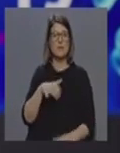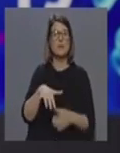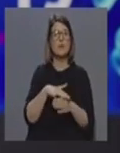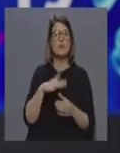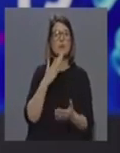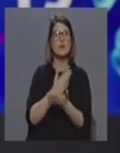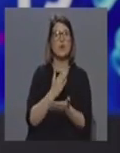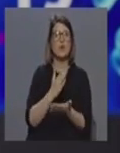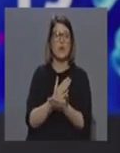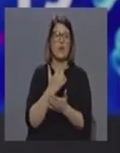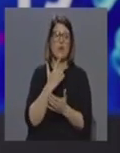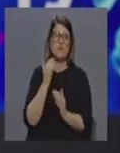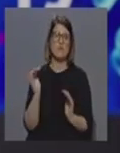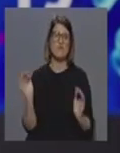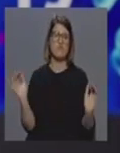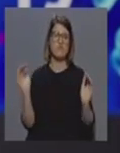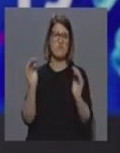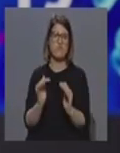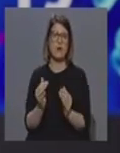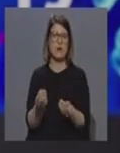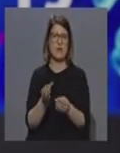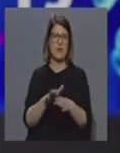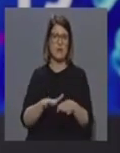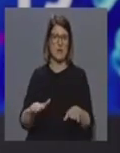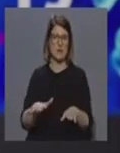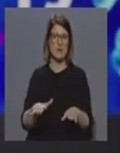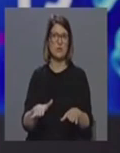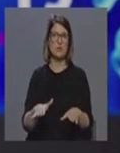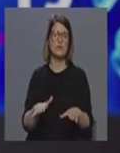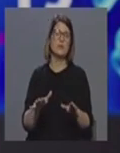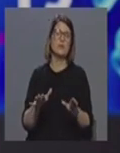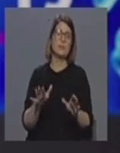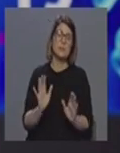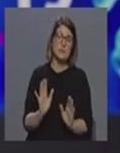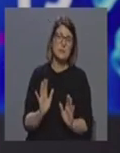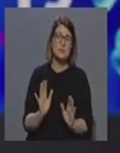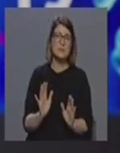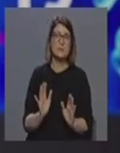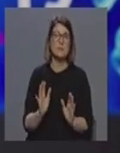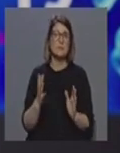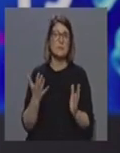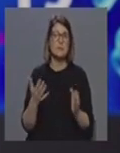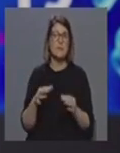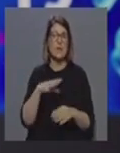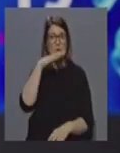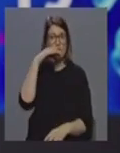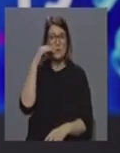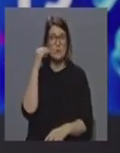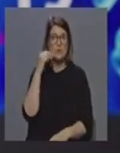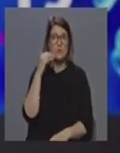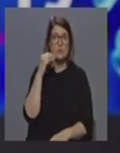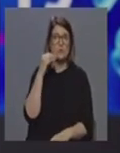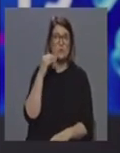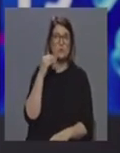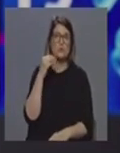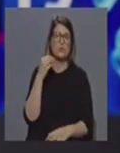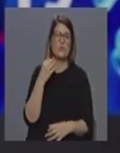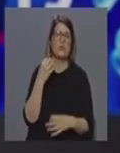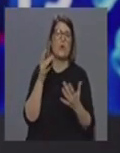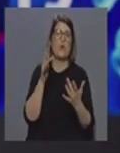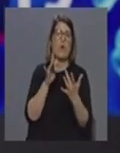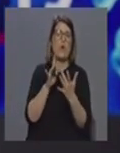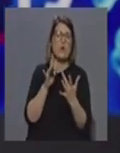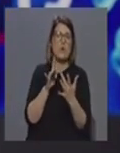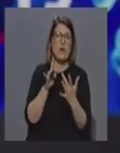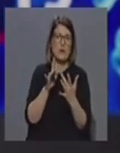aglomerado que têm também, neste caso, de crianças, que pese, embora não tenham, como os adultos, contacto tão significativo também à